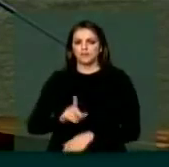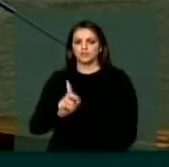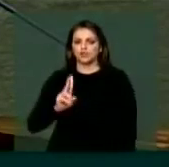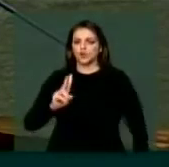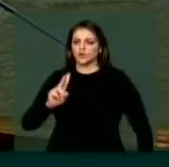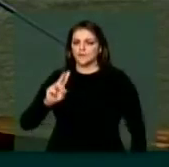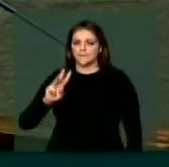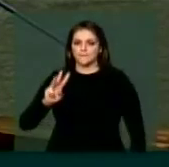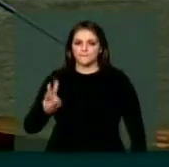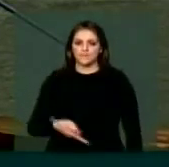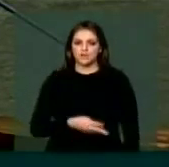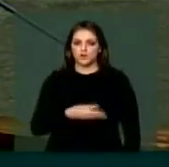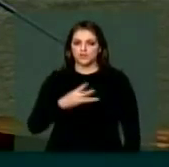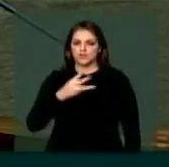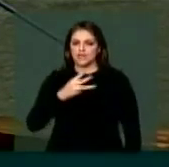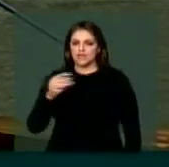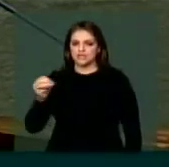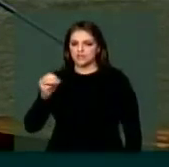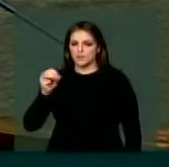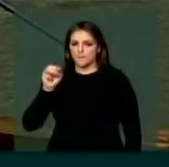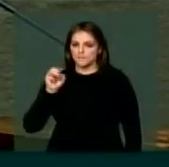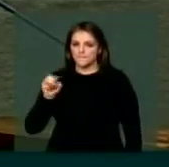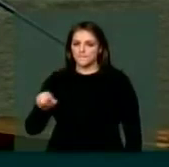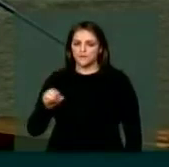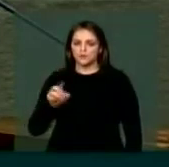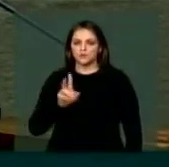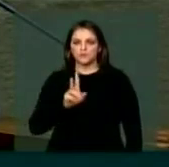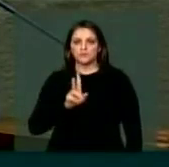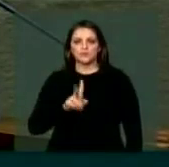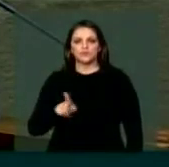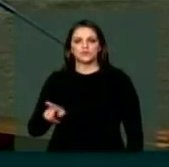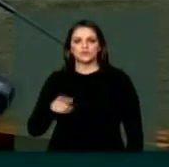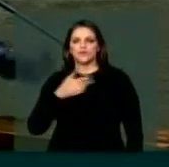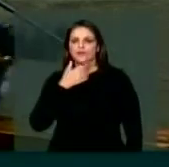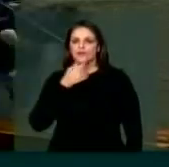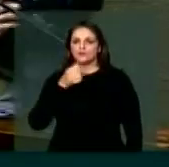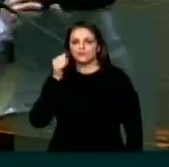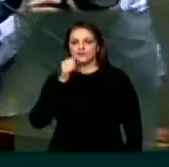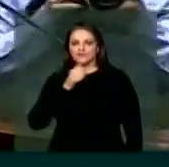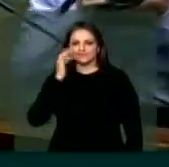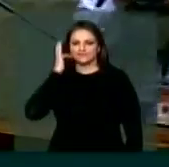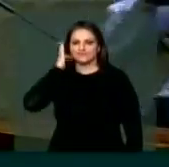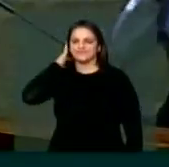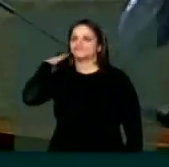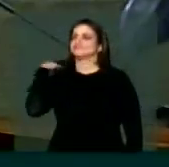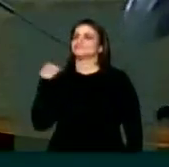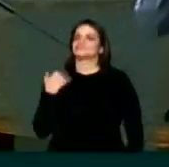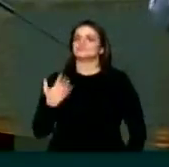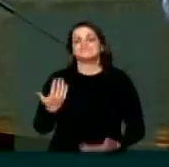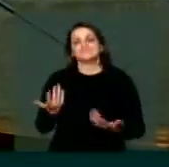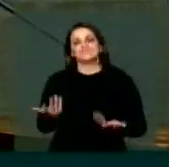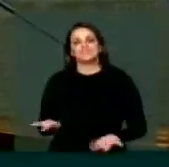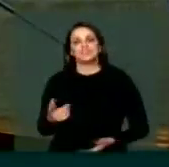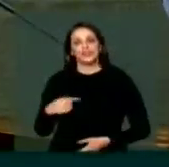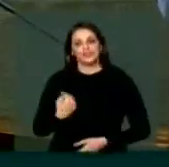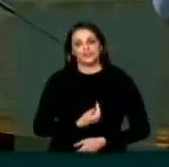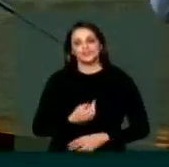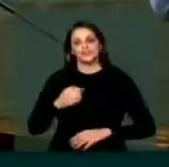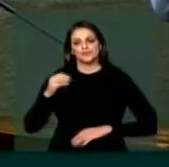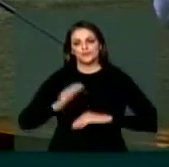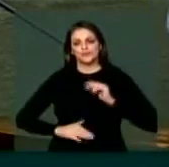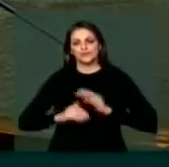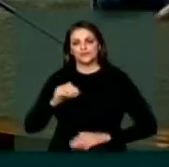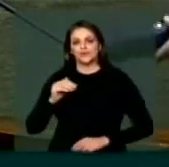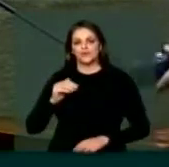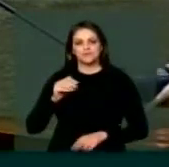300 mil professores e professoras. Aliás, na nossa profissão,